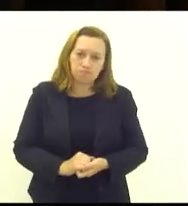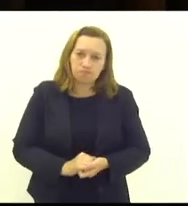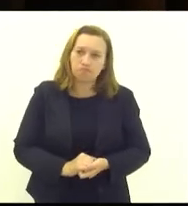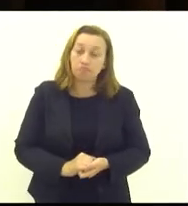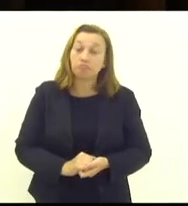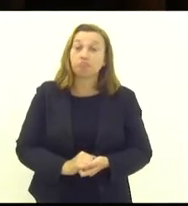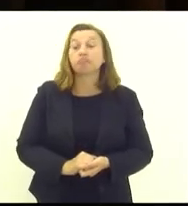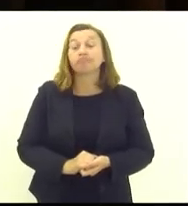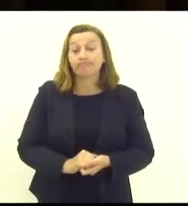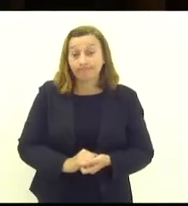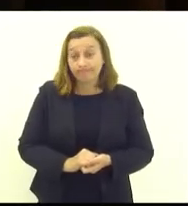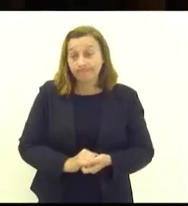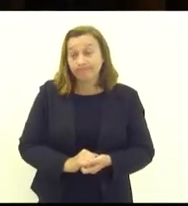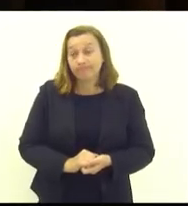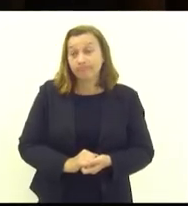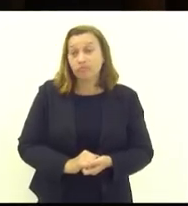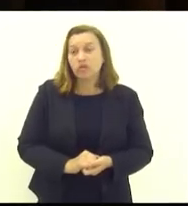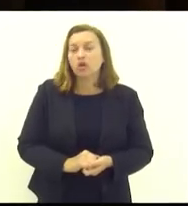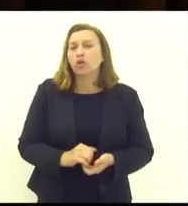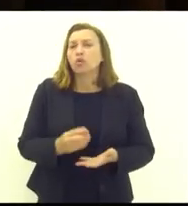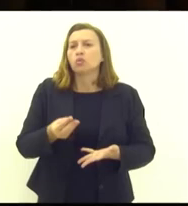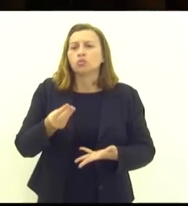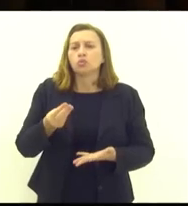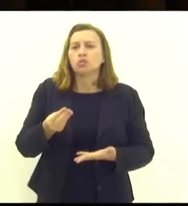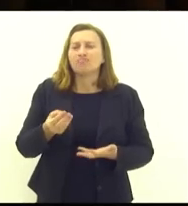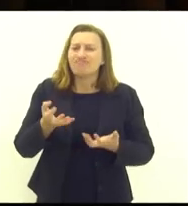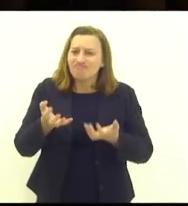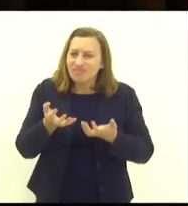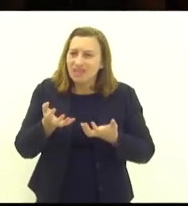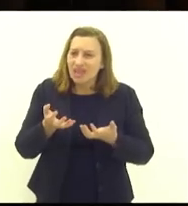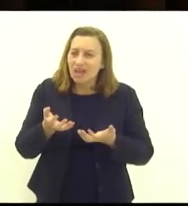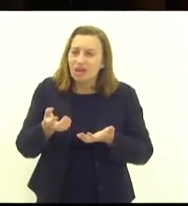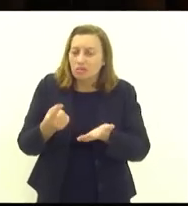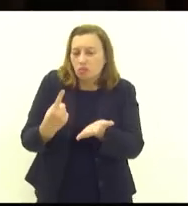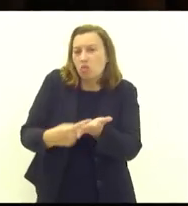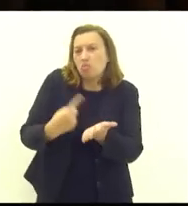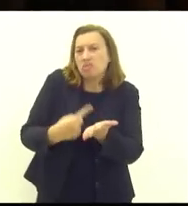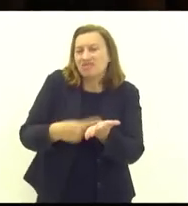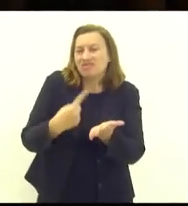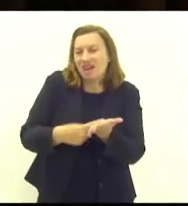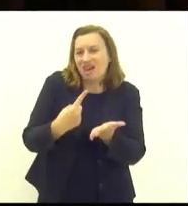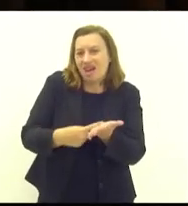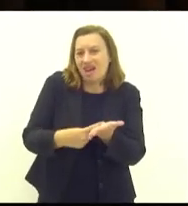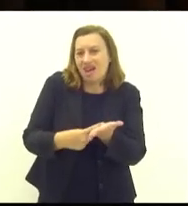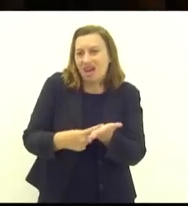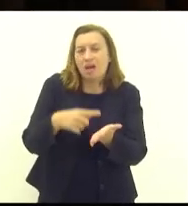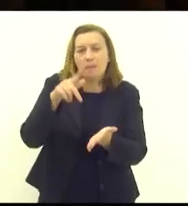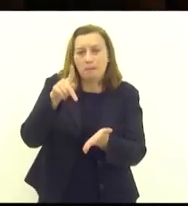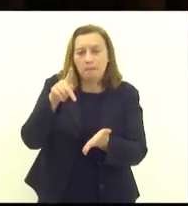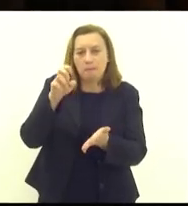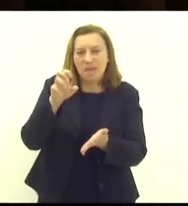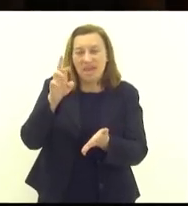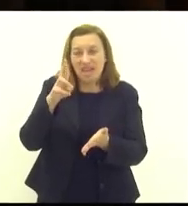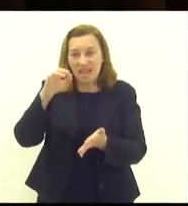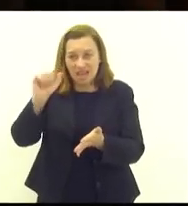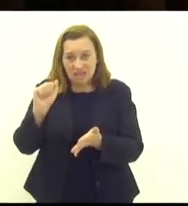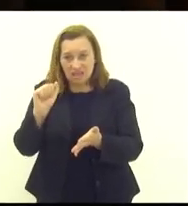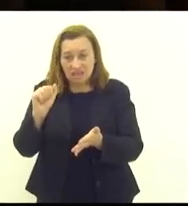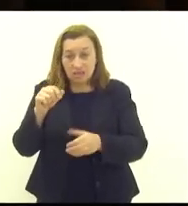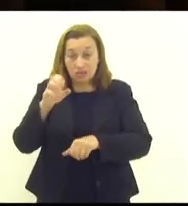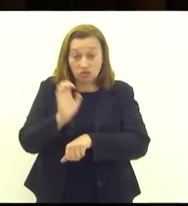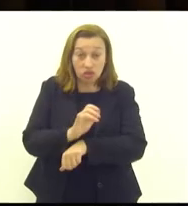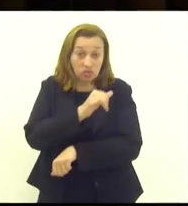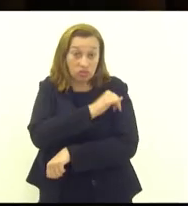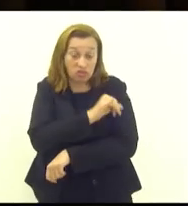Sendo assim, quando tenta agendar a perícia para a capital aqui no Estado do Rio de Janeiro,